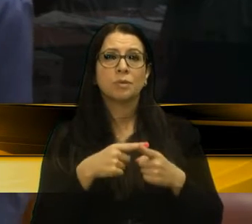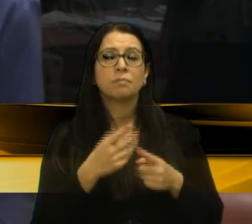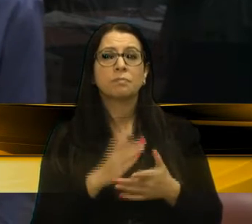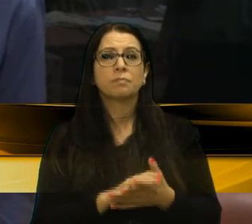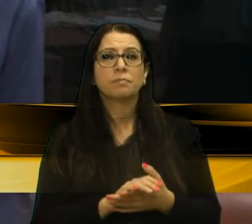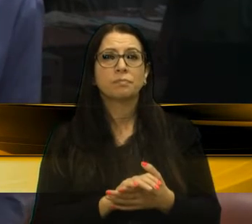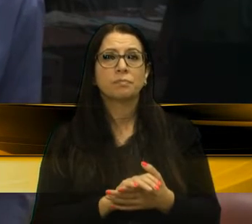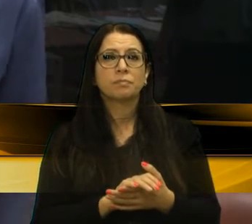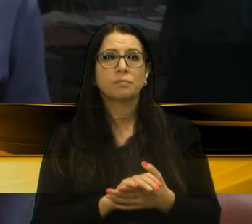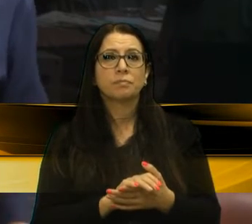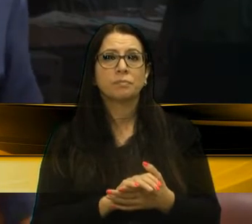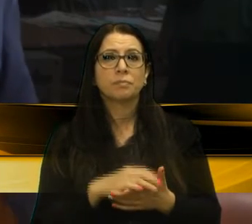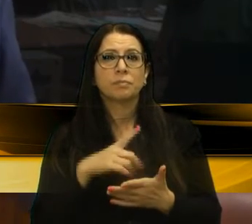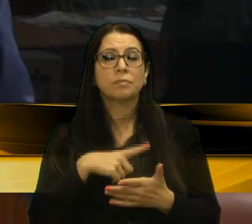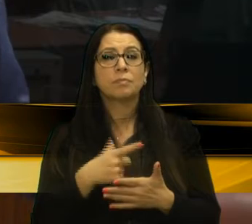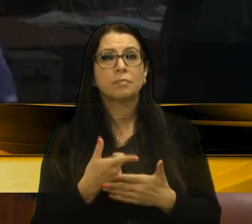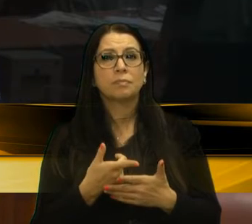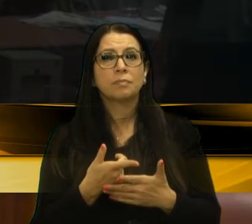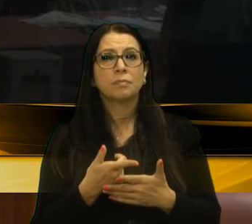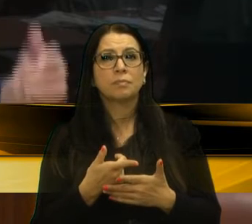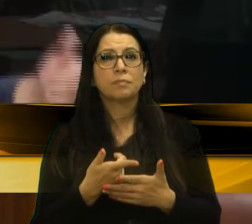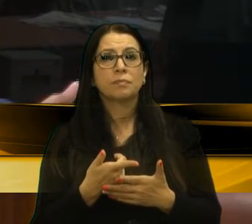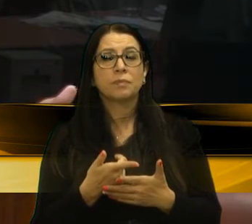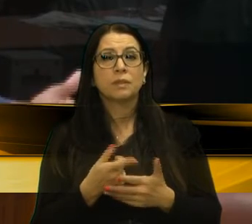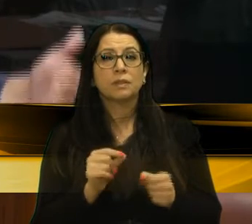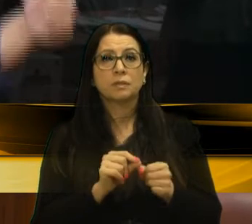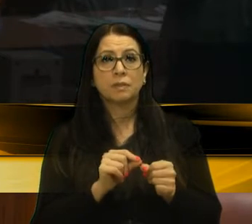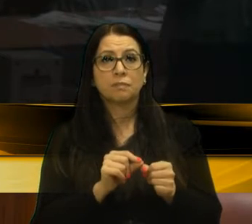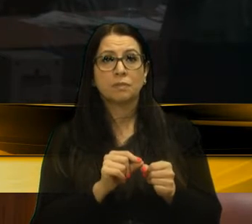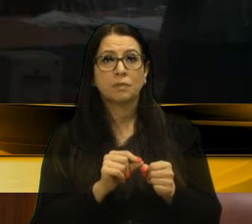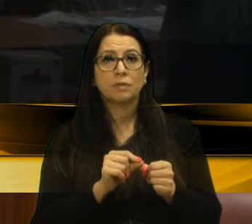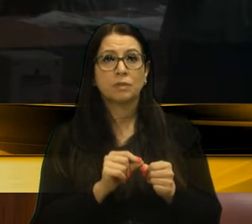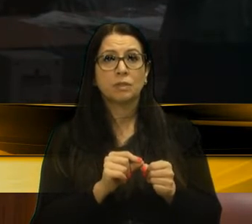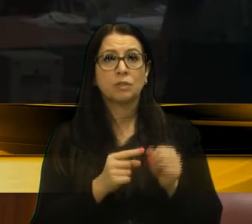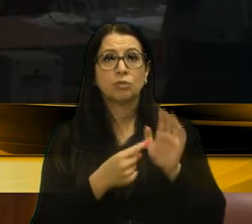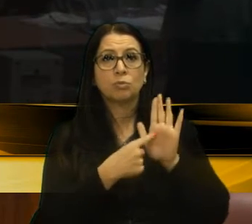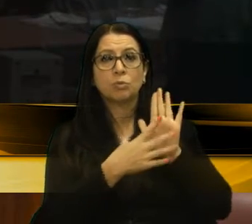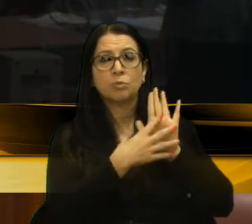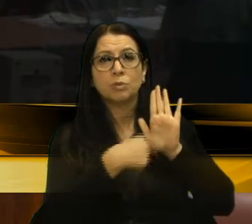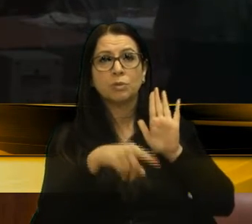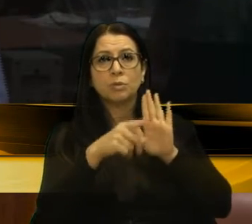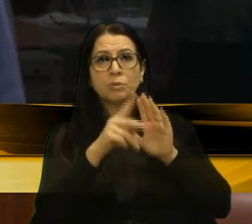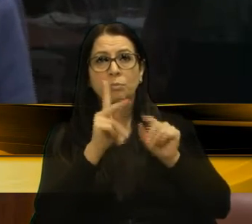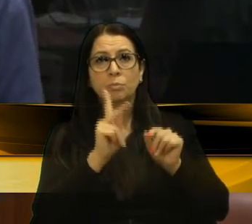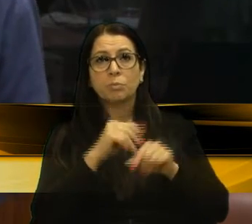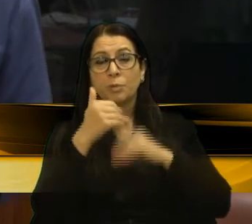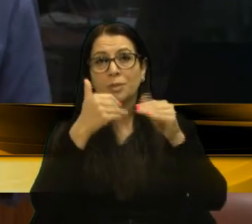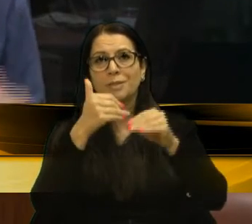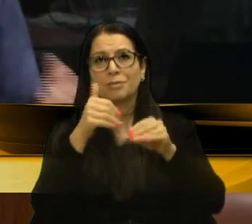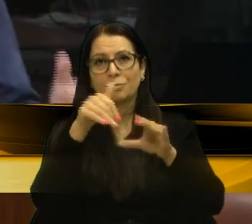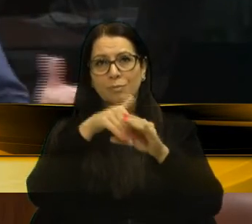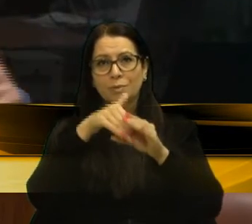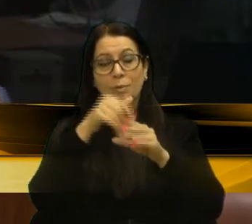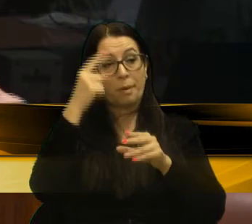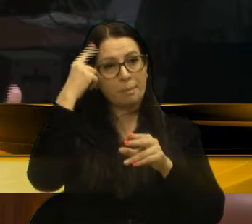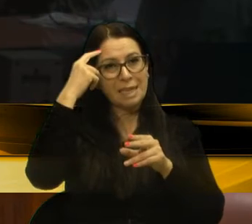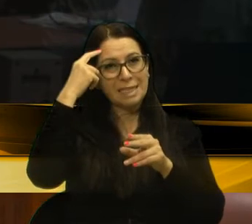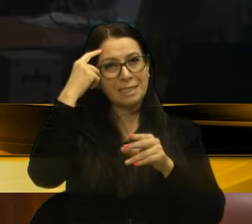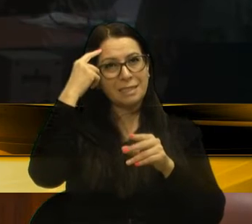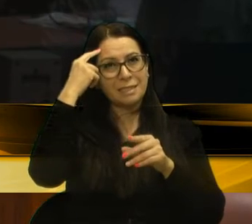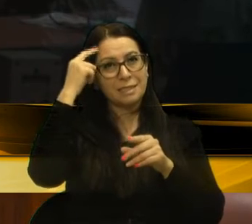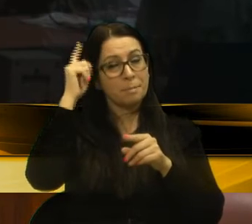tenha havido, inclusive, um reflexo no processo eleitoral do ano passado, um pensamento mais